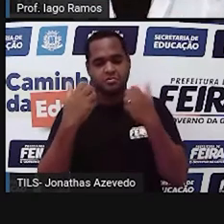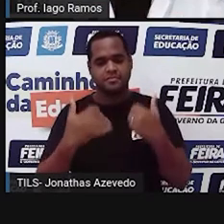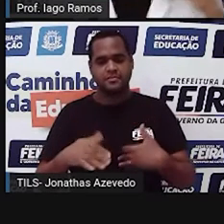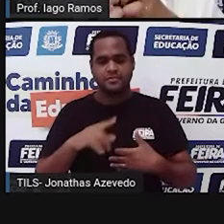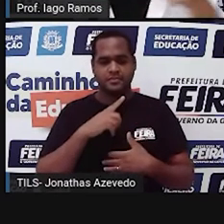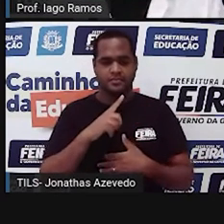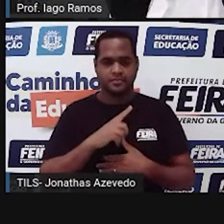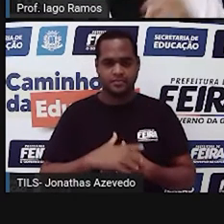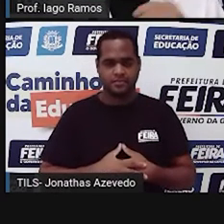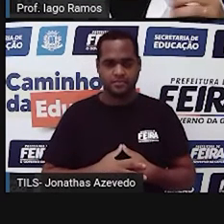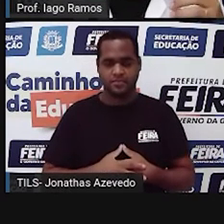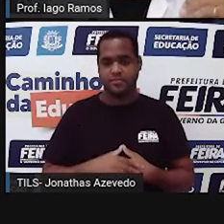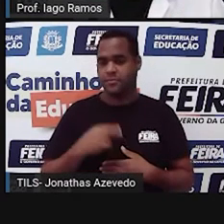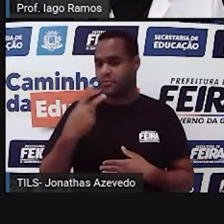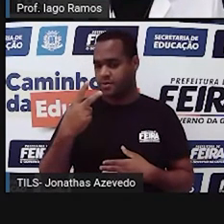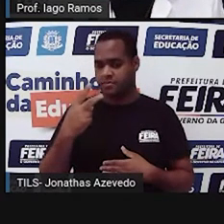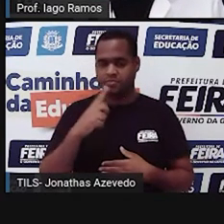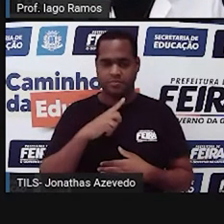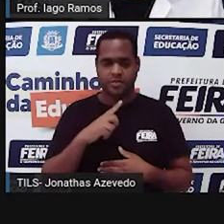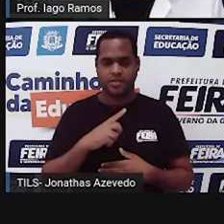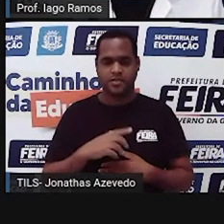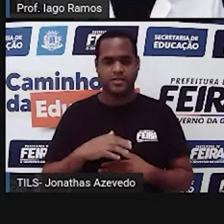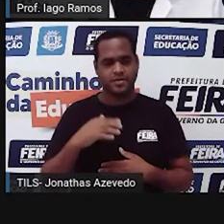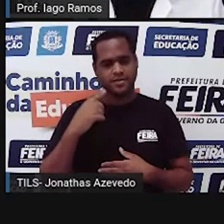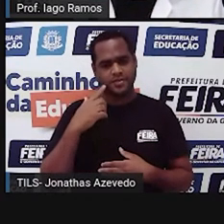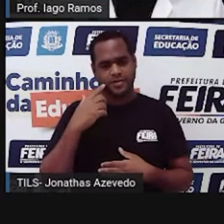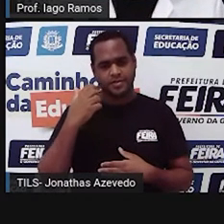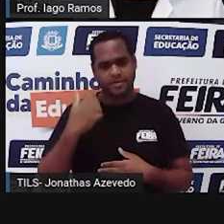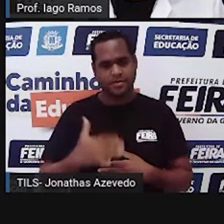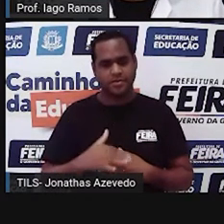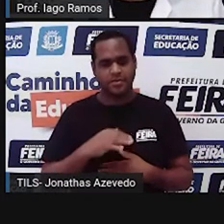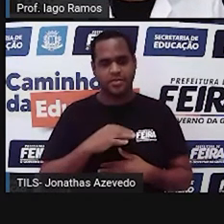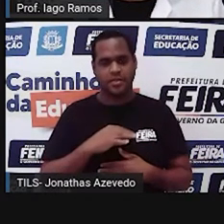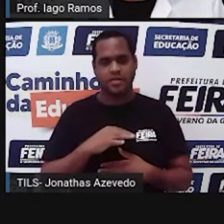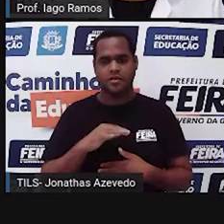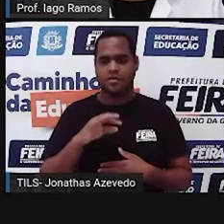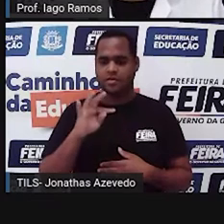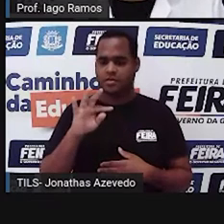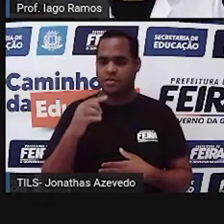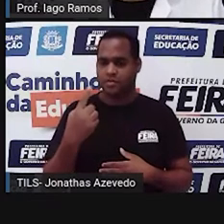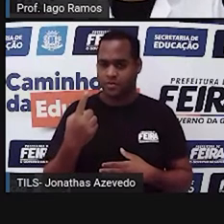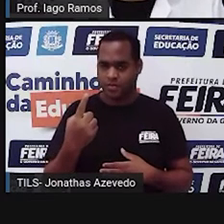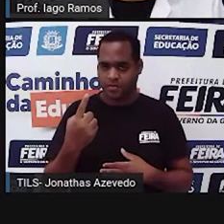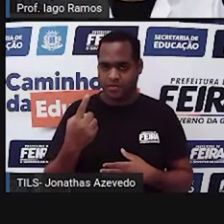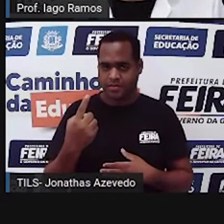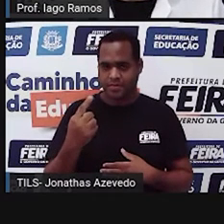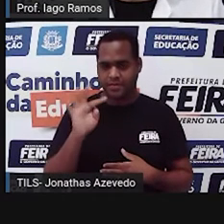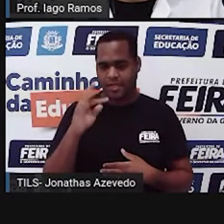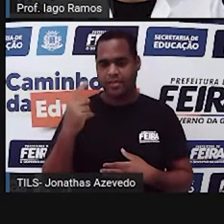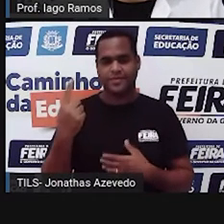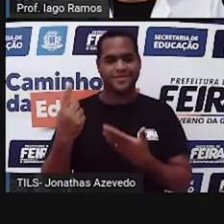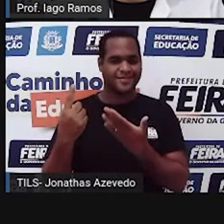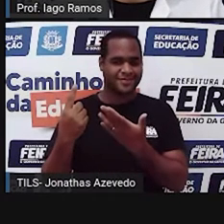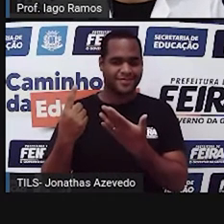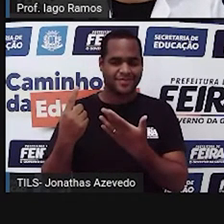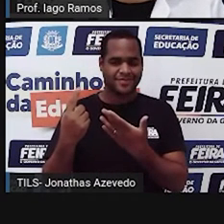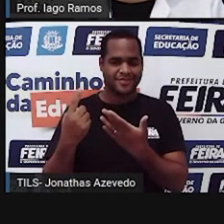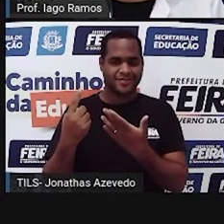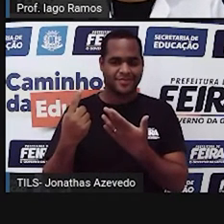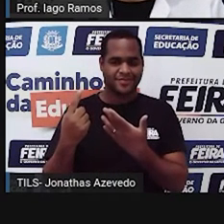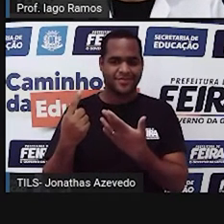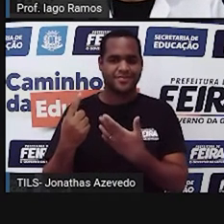Vai dar dois triângulos. Eu estou chamando ali de triângulo T1. É esse triângulo aqui, olha só, T1.